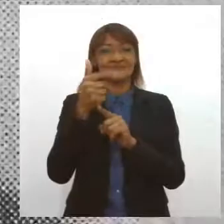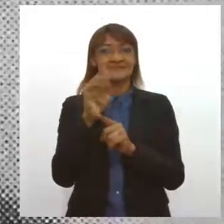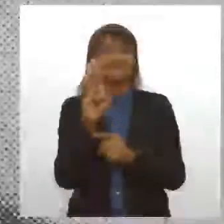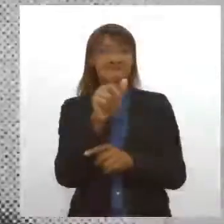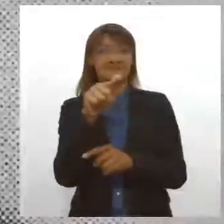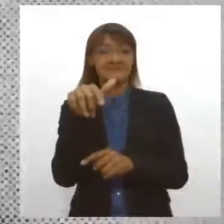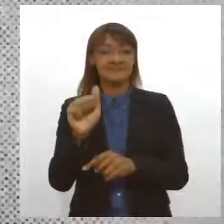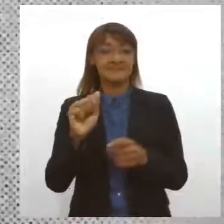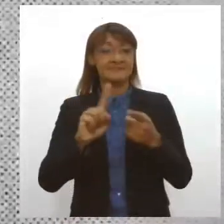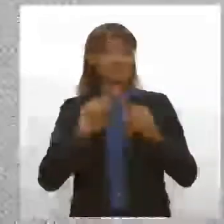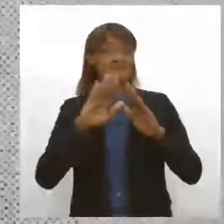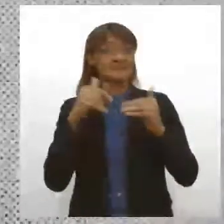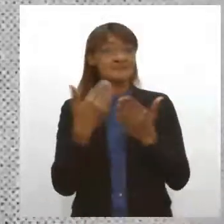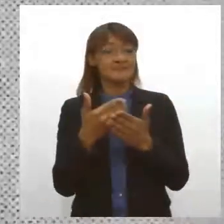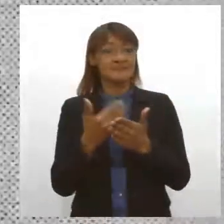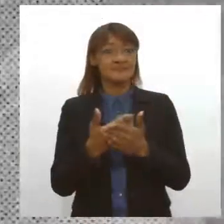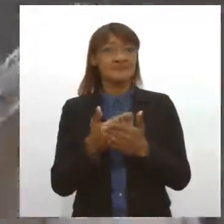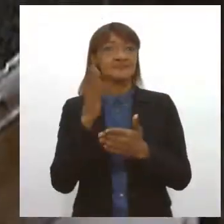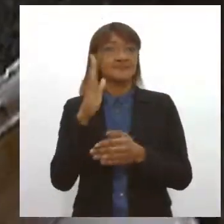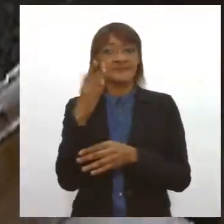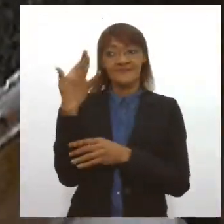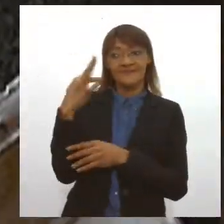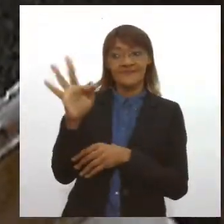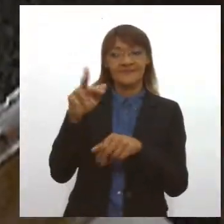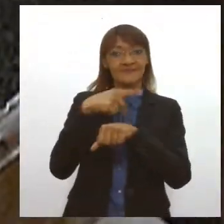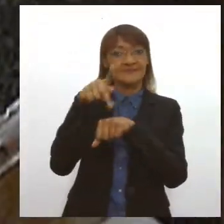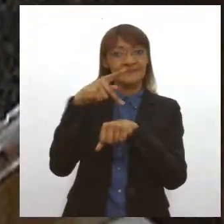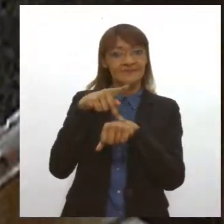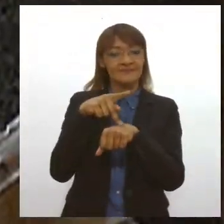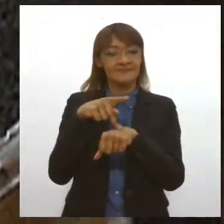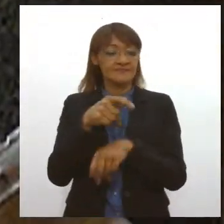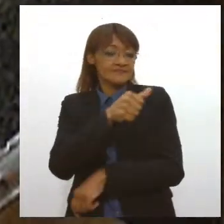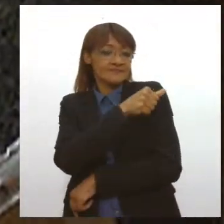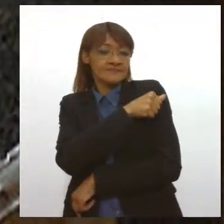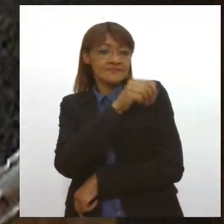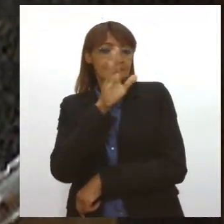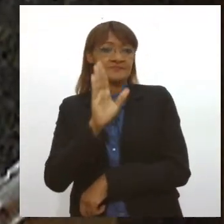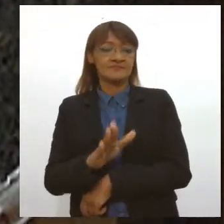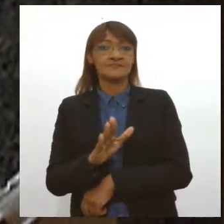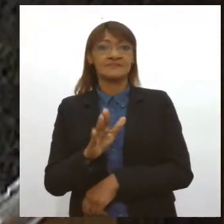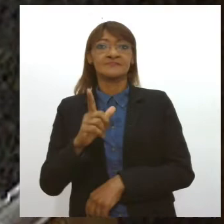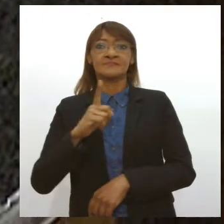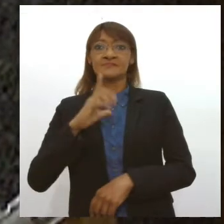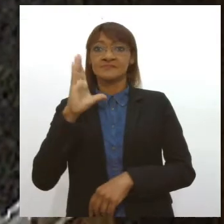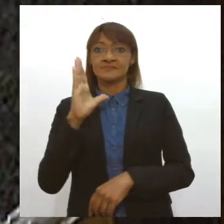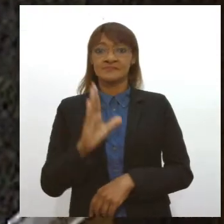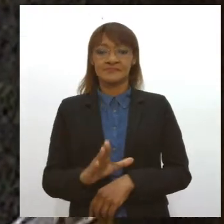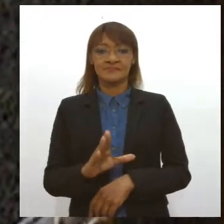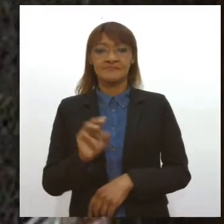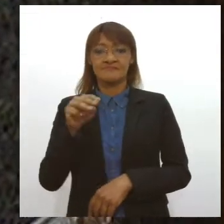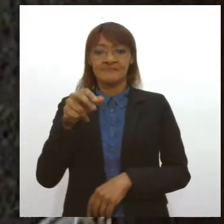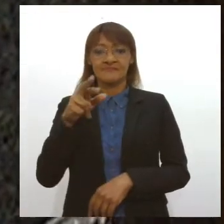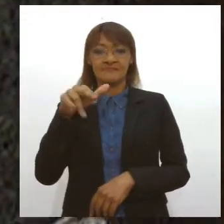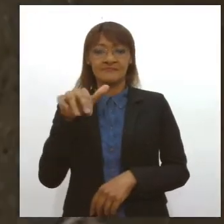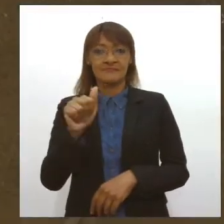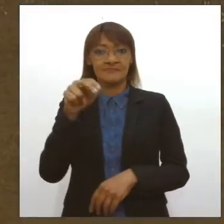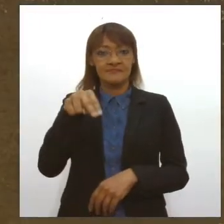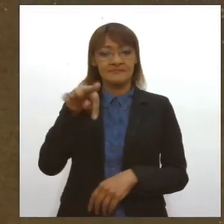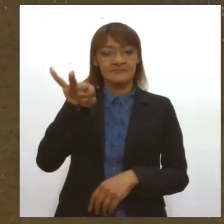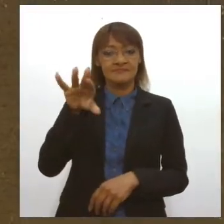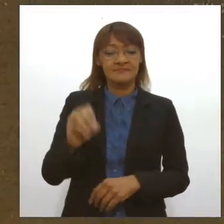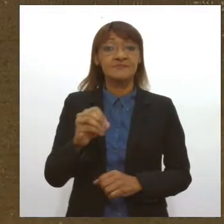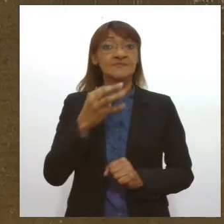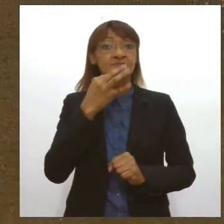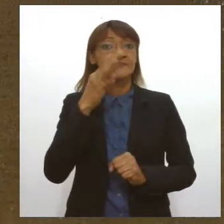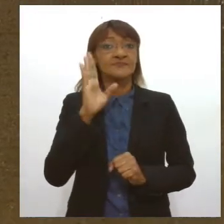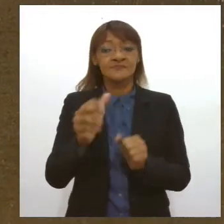Municipal de Desenho em Paris, na França. Ele foi aluno do consagrado escultor Justine Marie Lecque, além de ter conhecido